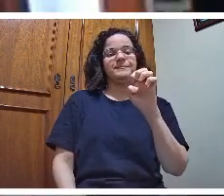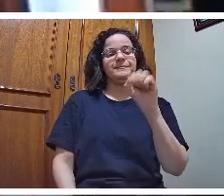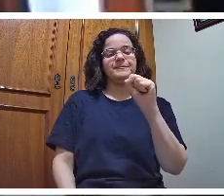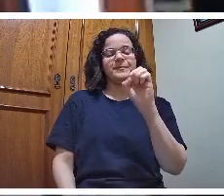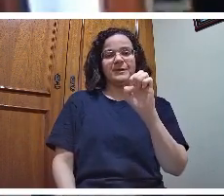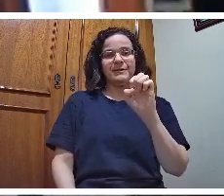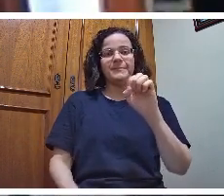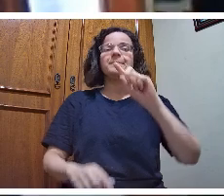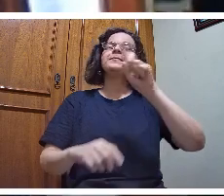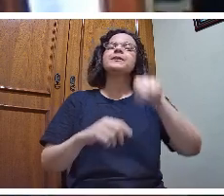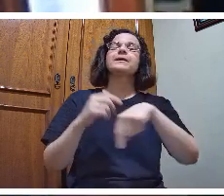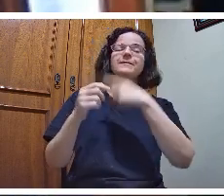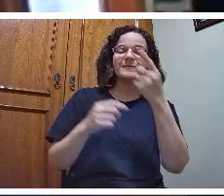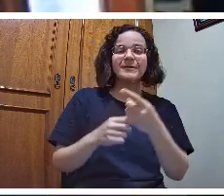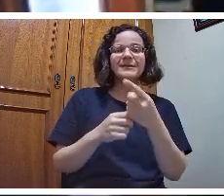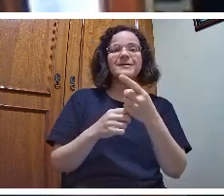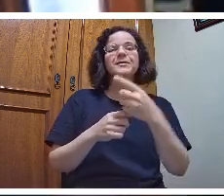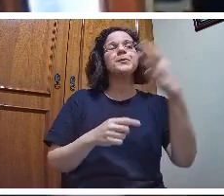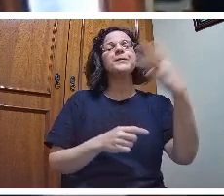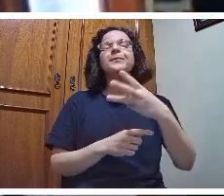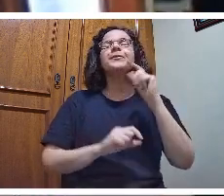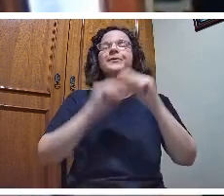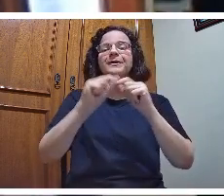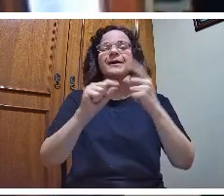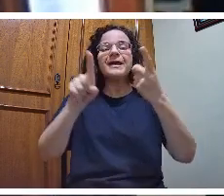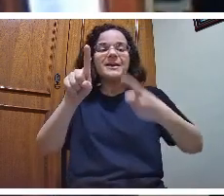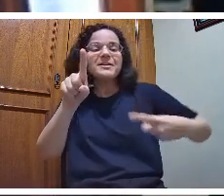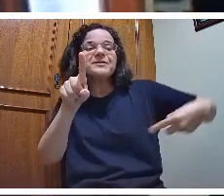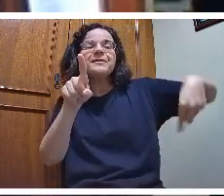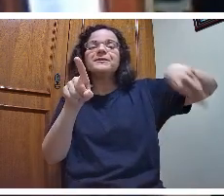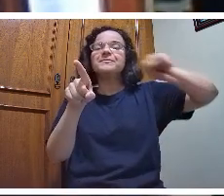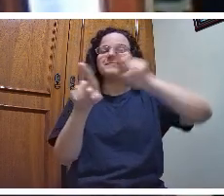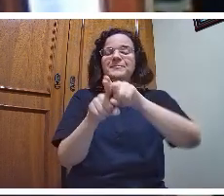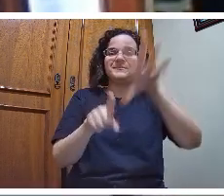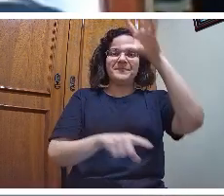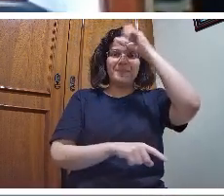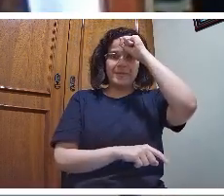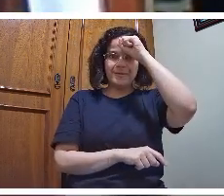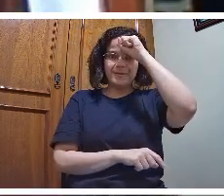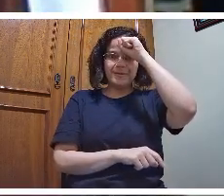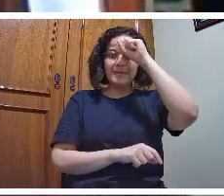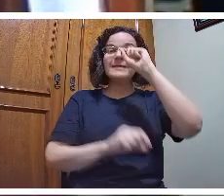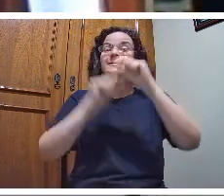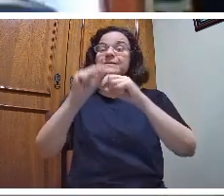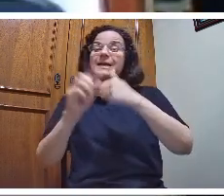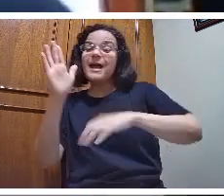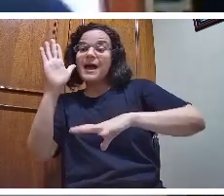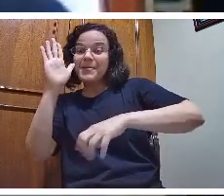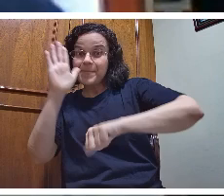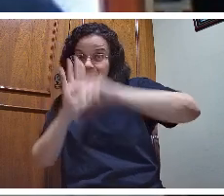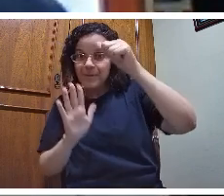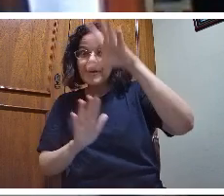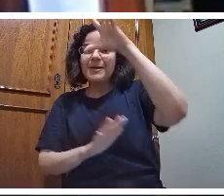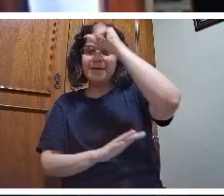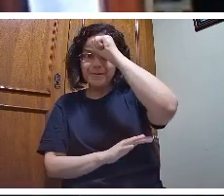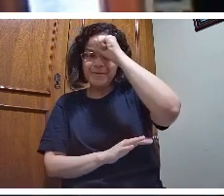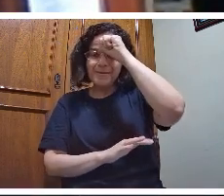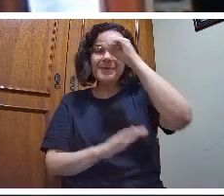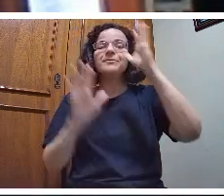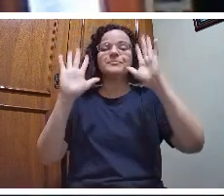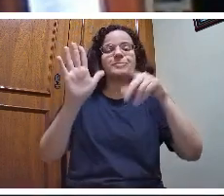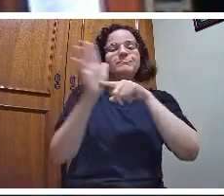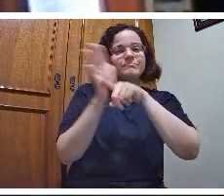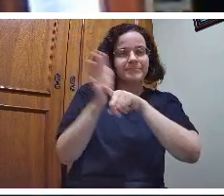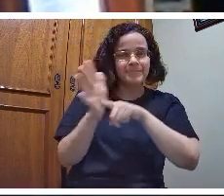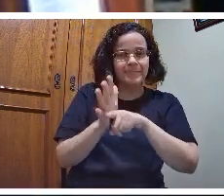reaprender. Ora, só reaprende quem aprendeu primeiro. Então, você tinha um conhecimento científico, você se apropriou do